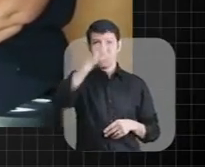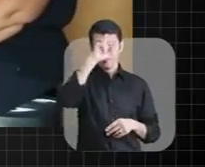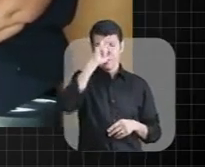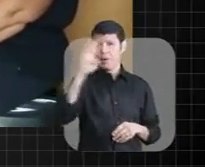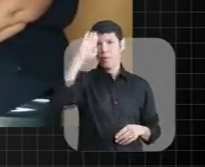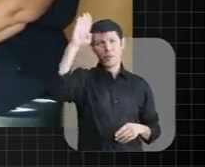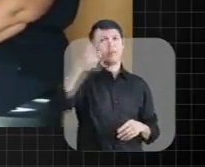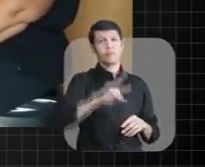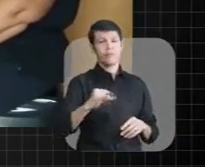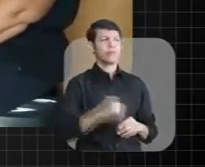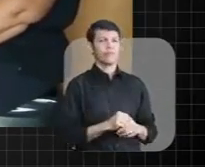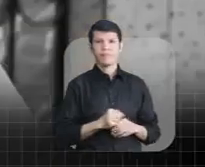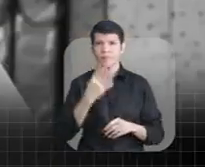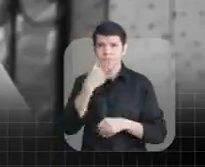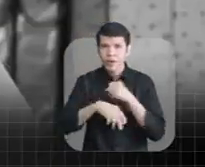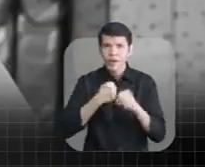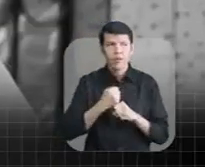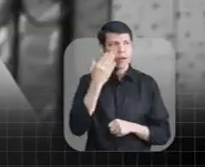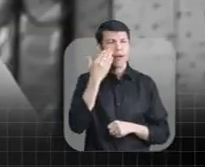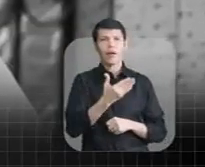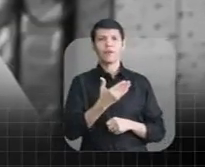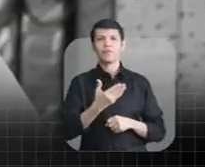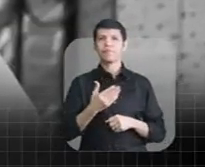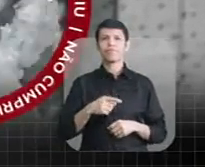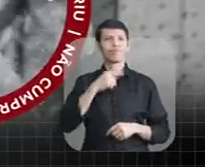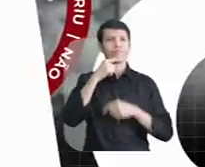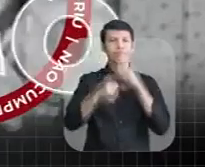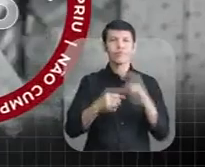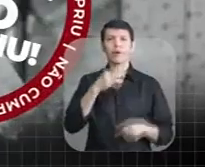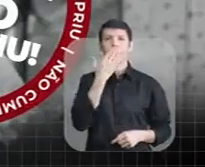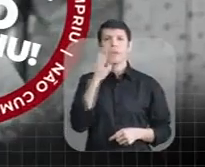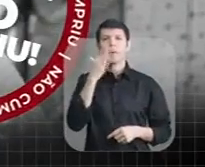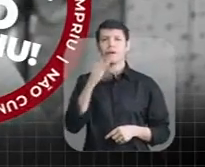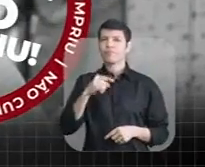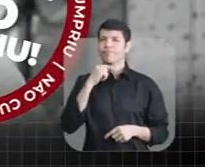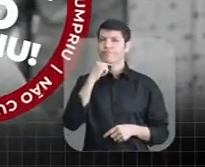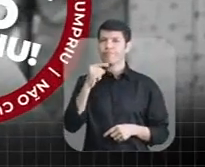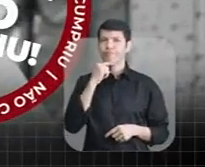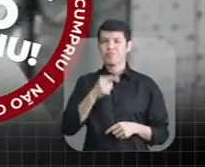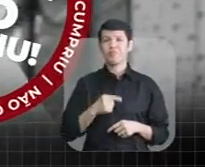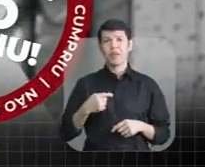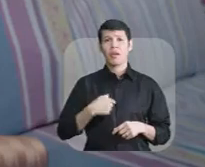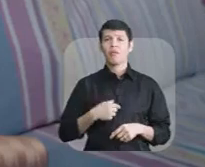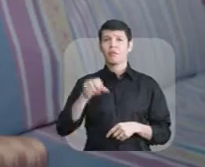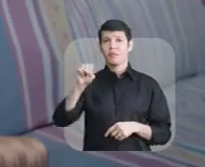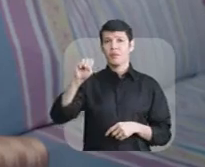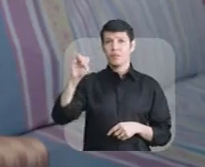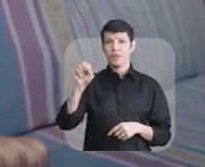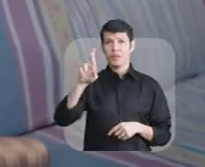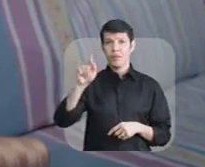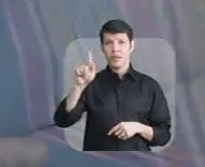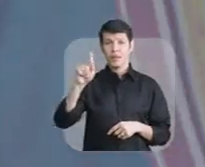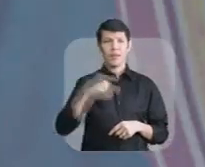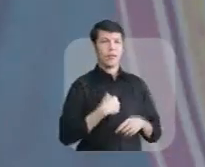saúde do nosso povo é prioridade para mim Mas, 4 anos depois, o governador Wilson não cumpriu sua promessa Estou na